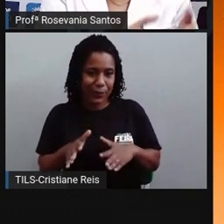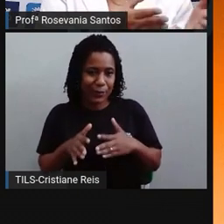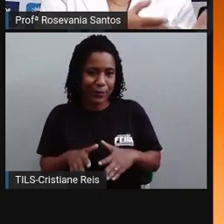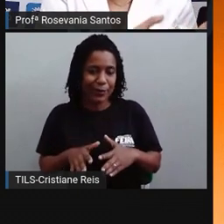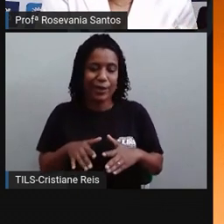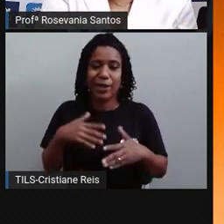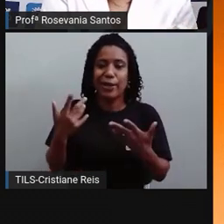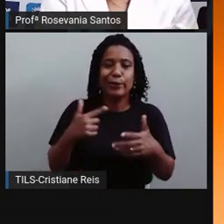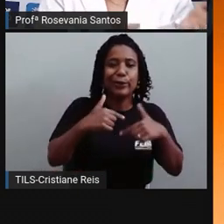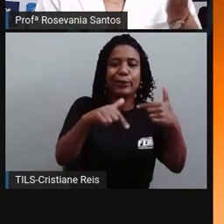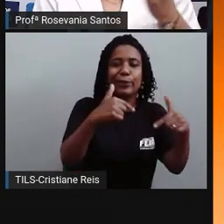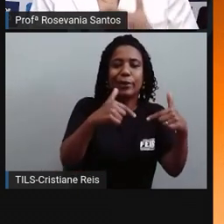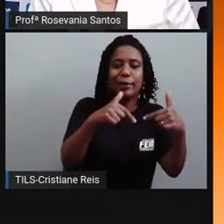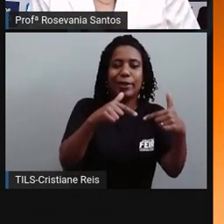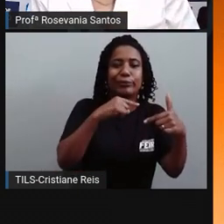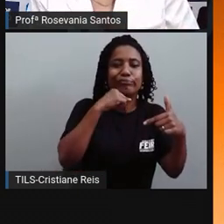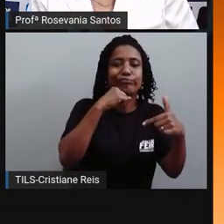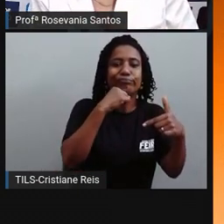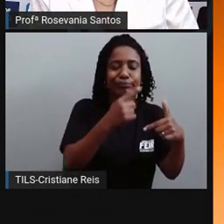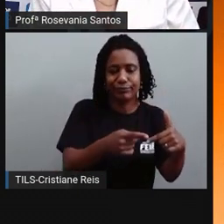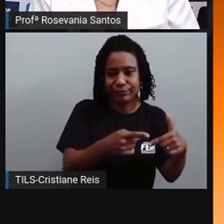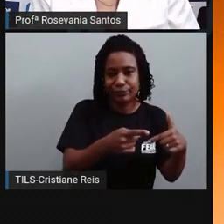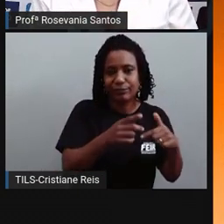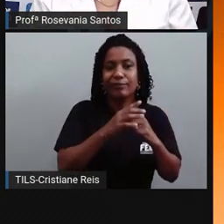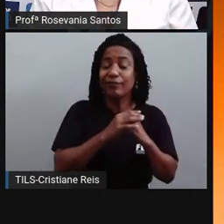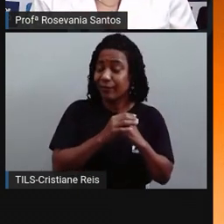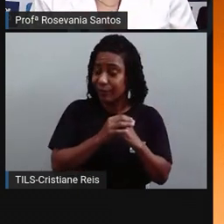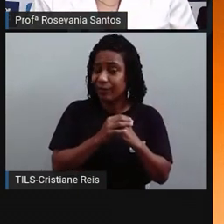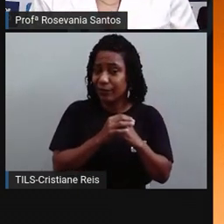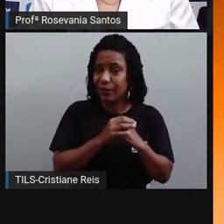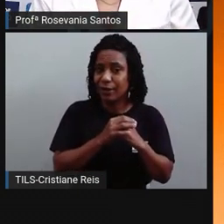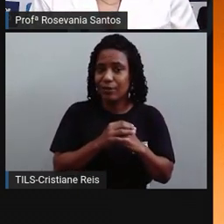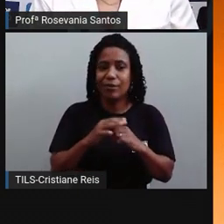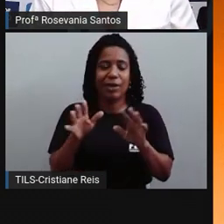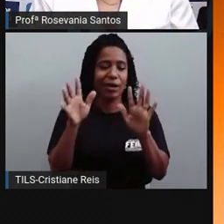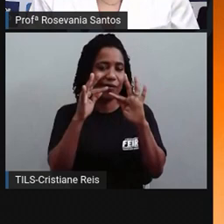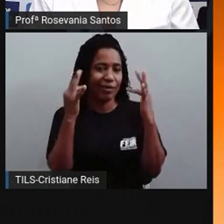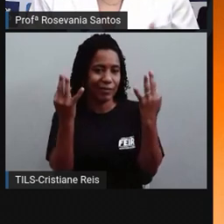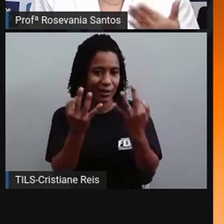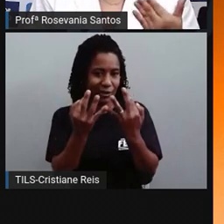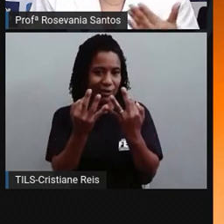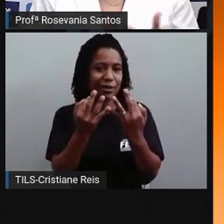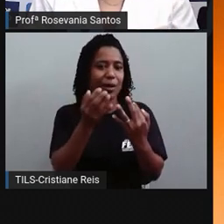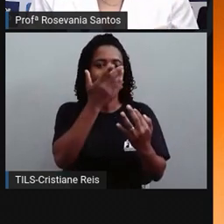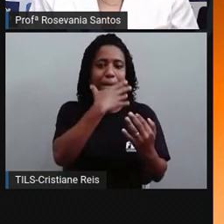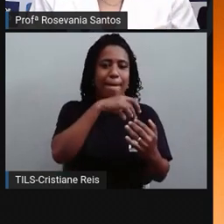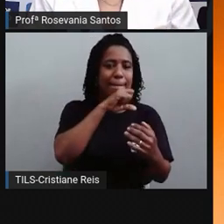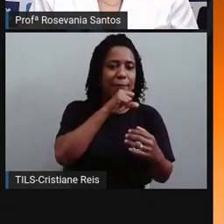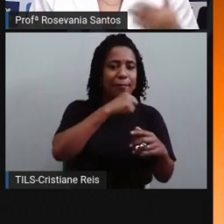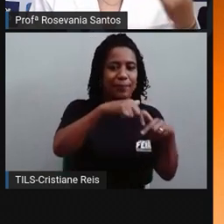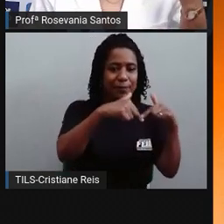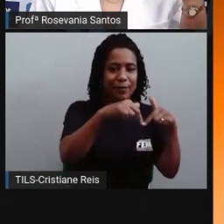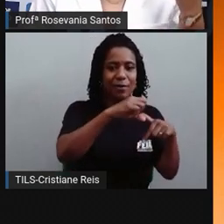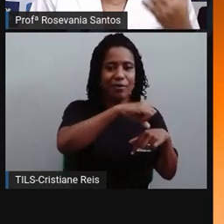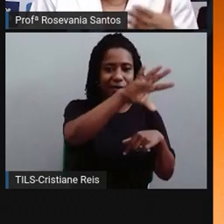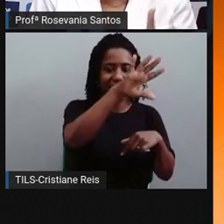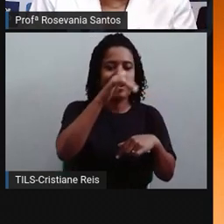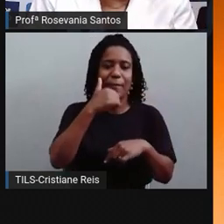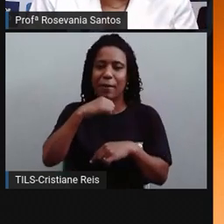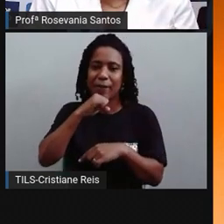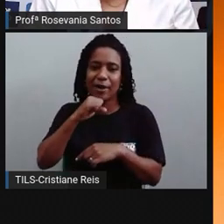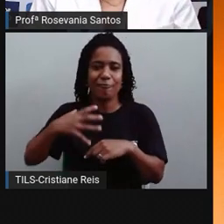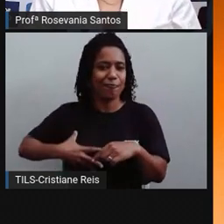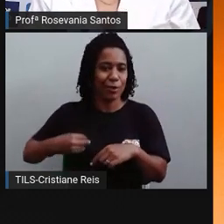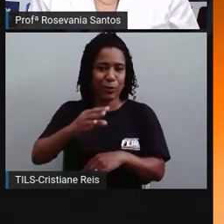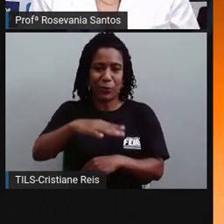estruturadas, o pai trabalhava e a mãe ficava em casa tomando conta dos filhos. A partir do momento que a vida foi ficando mais difícil, também que a